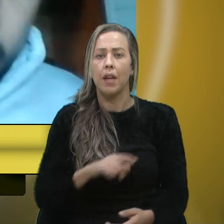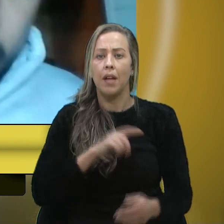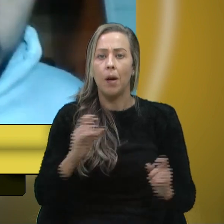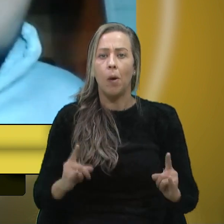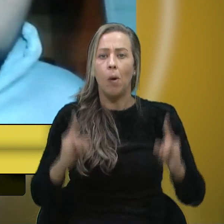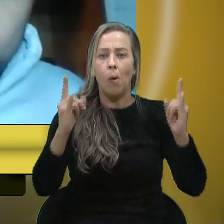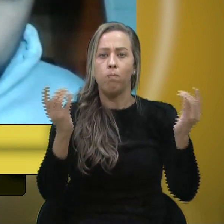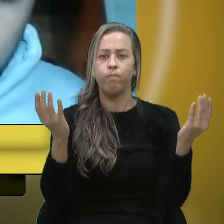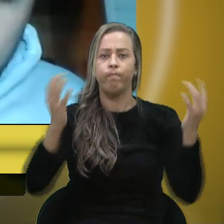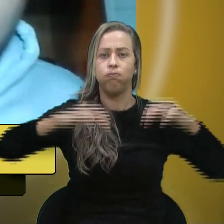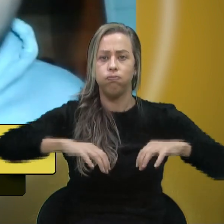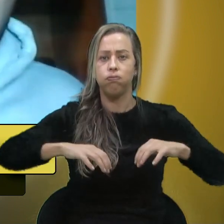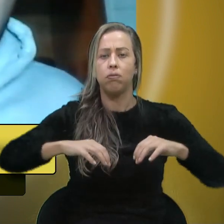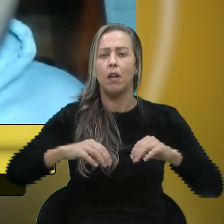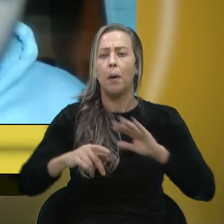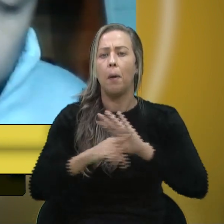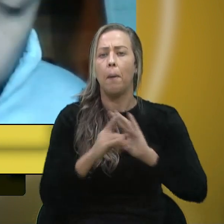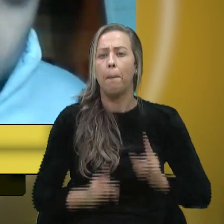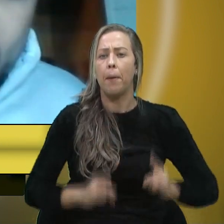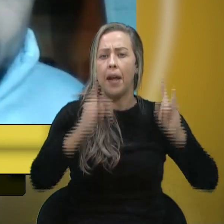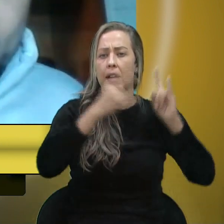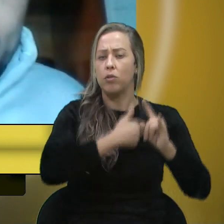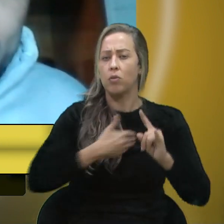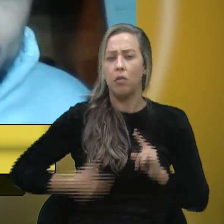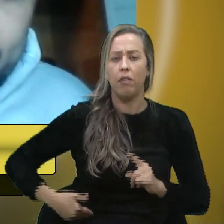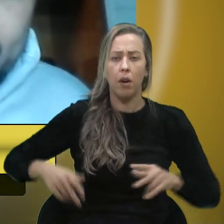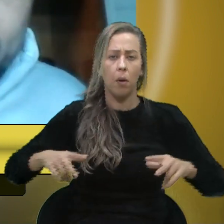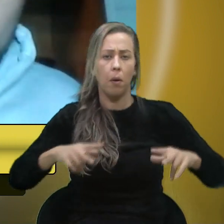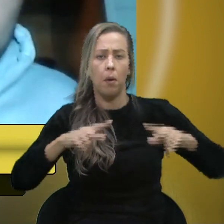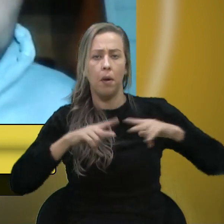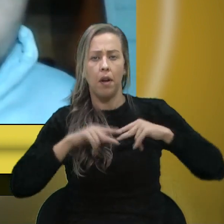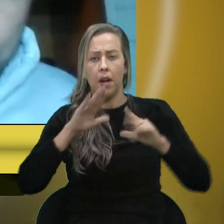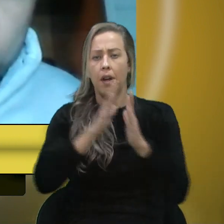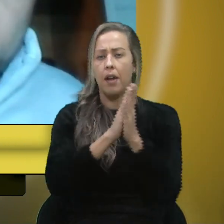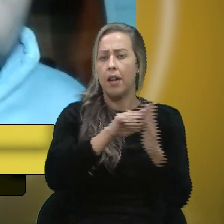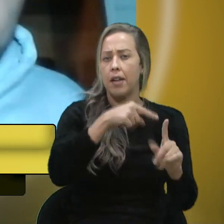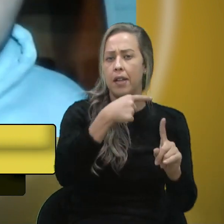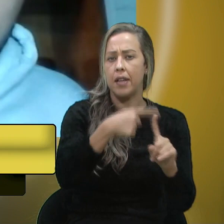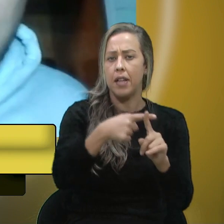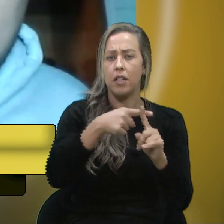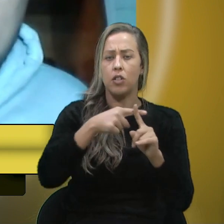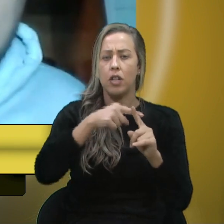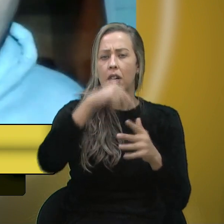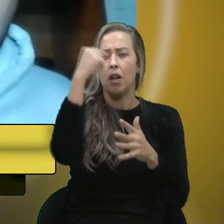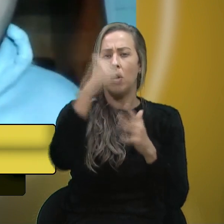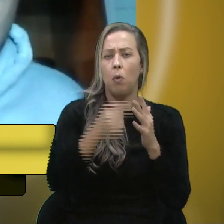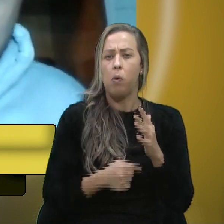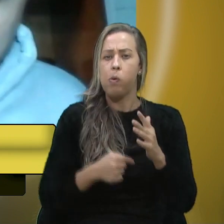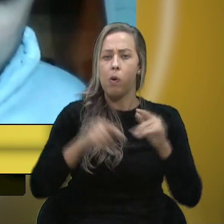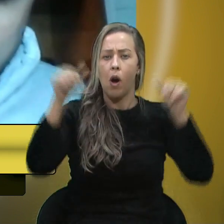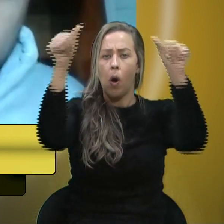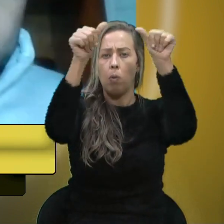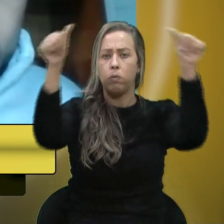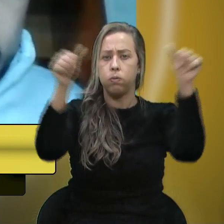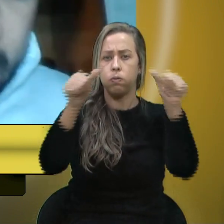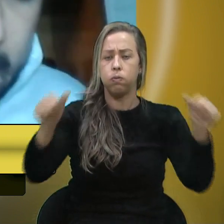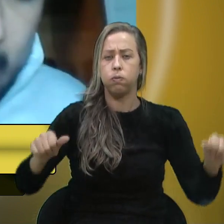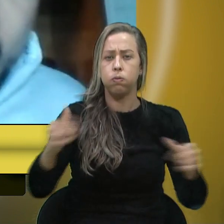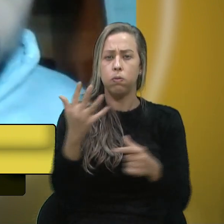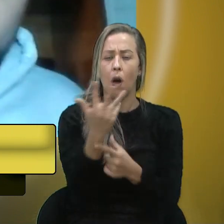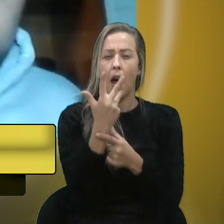de prédios públicos particulares igrejas capelas monumentos obras